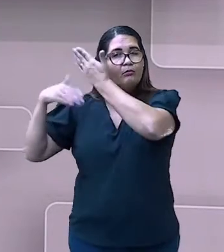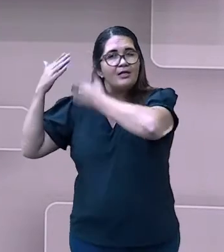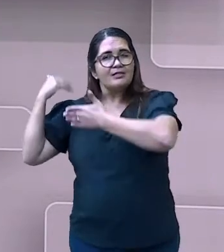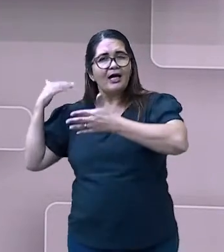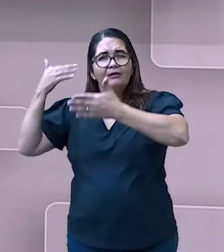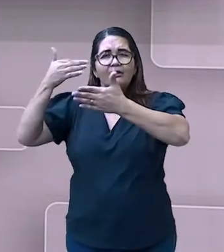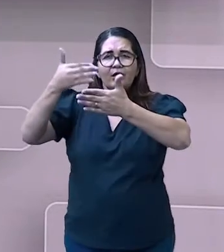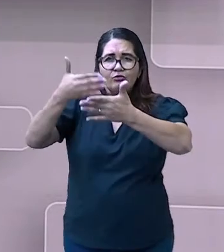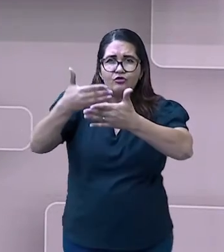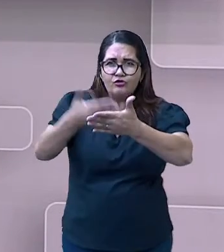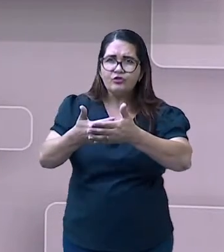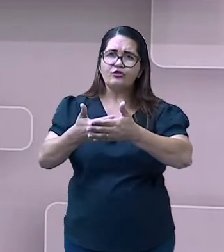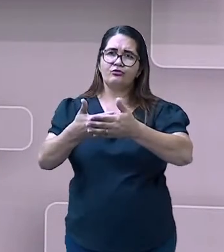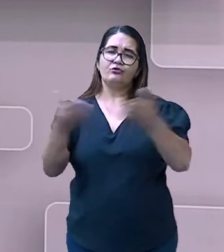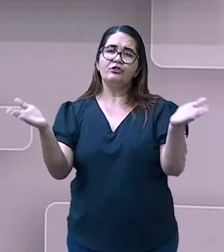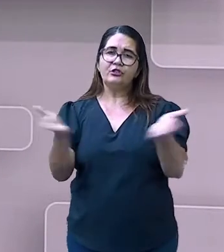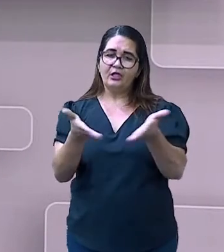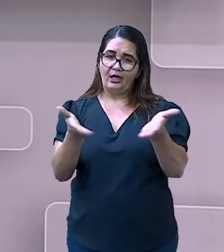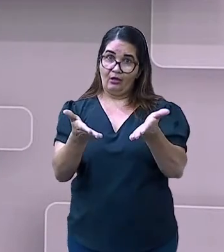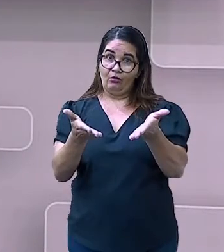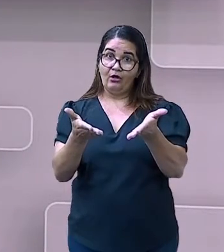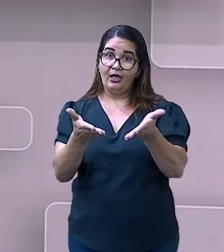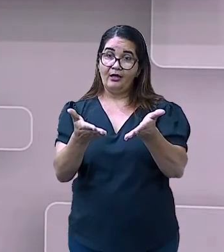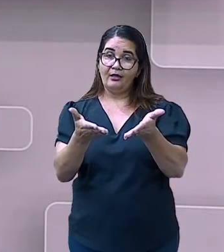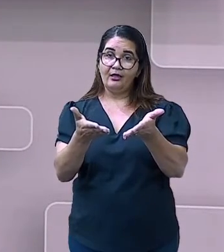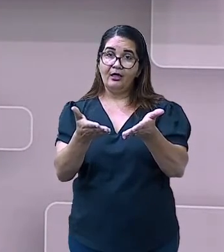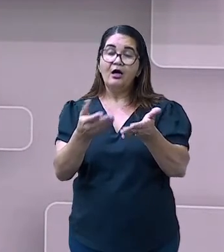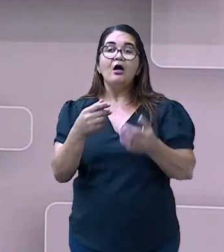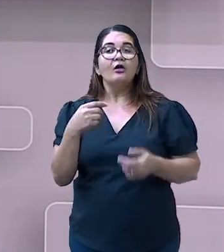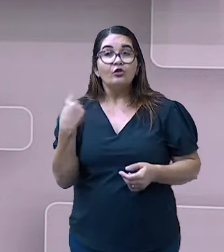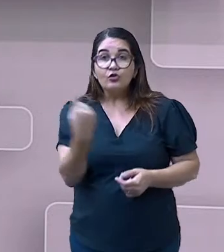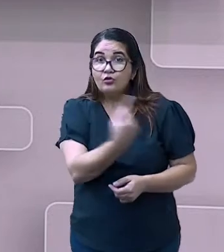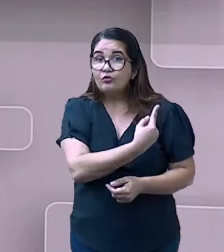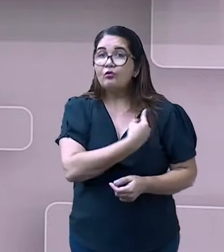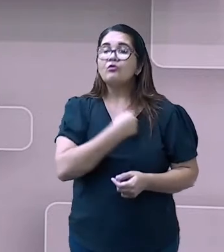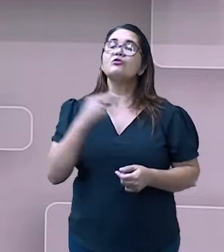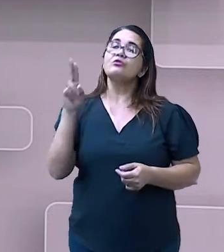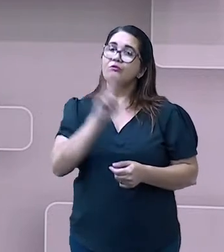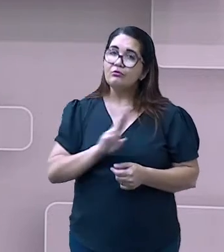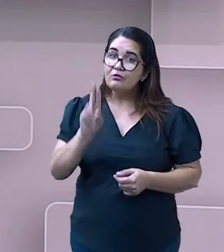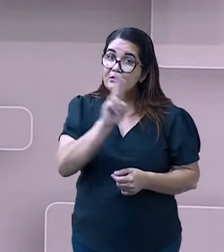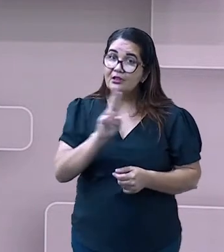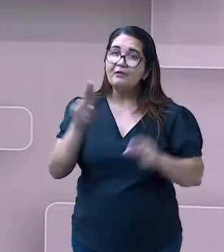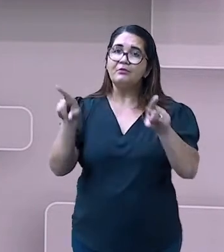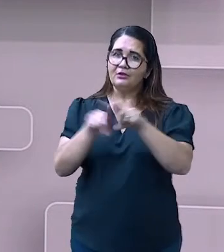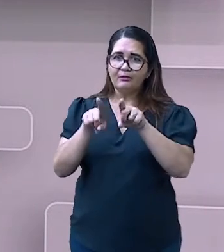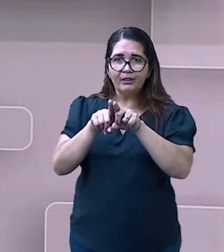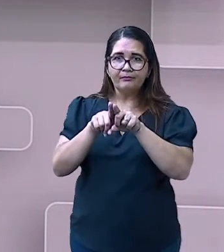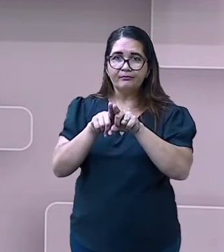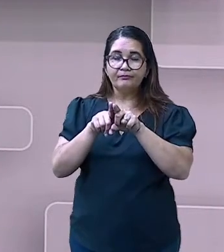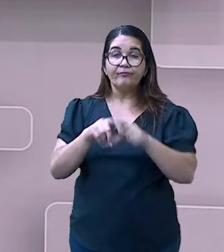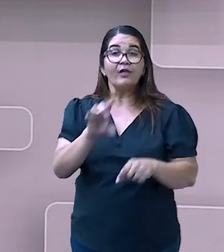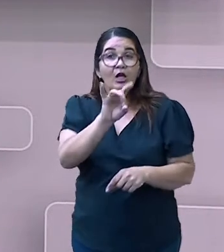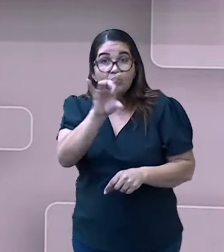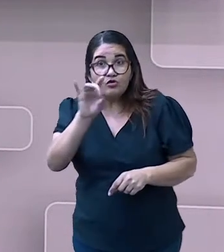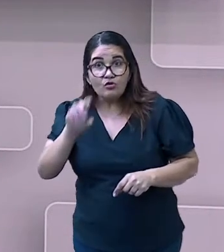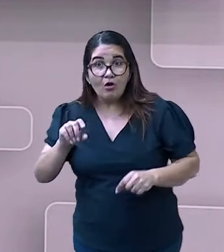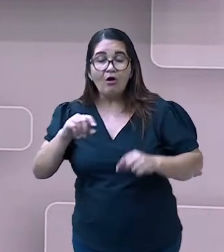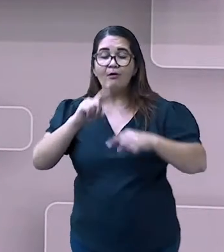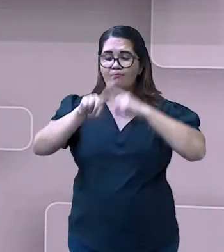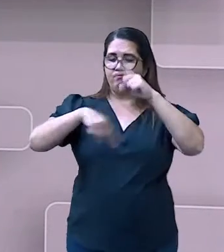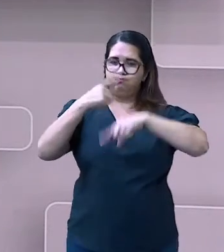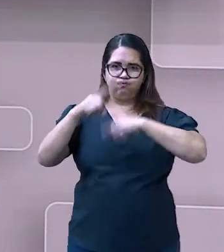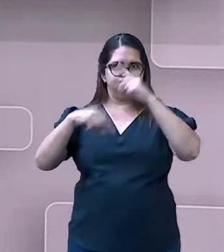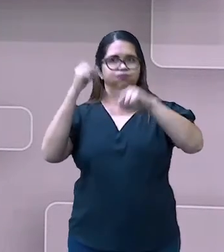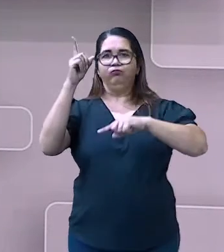que a gente faz algumas modificações, os estudos são maiores, então, eles evoluem. Mas os pontos cardeais,